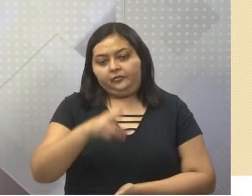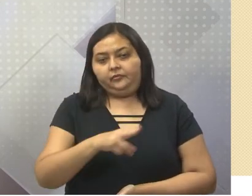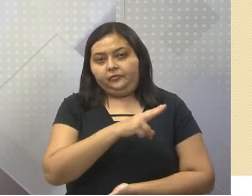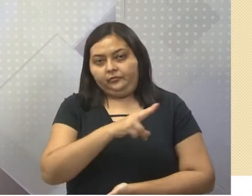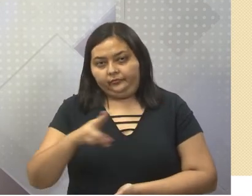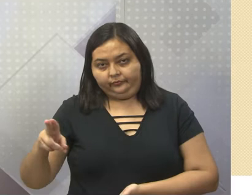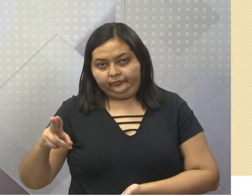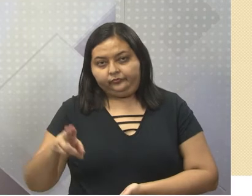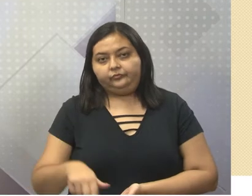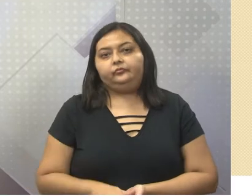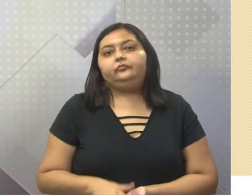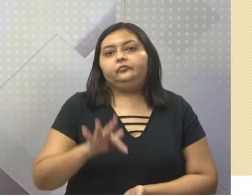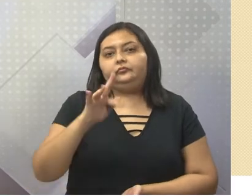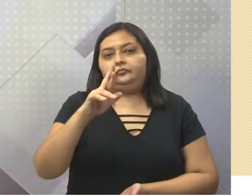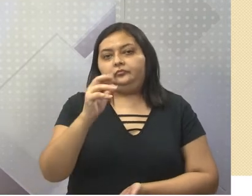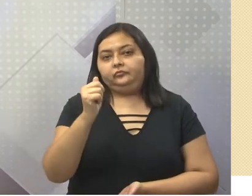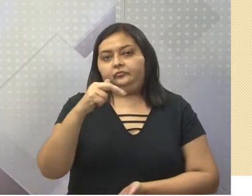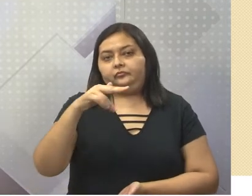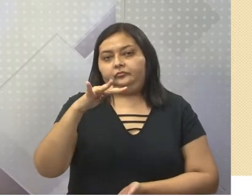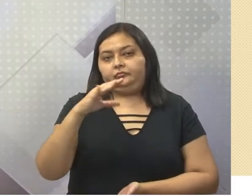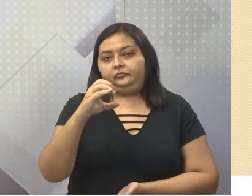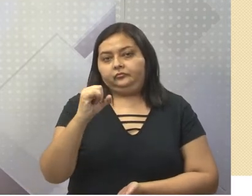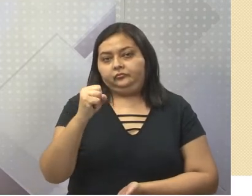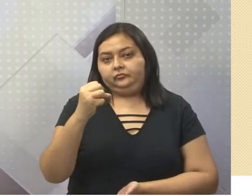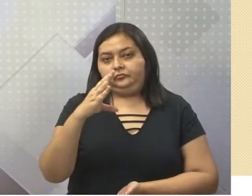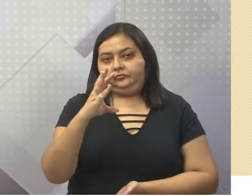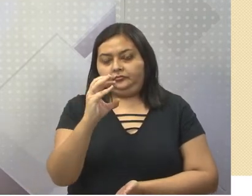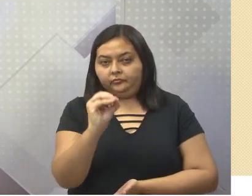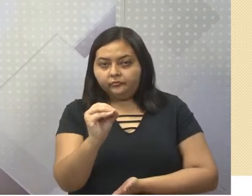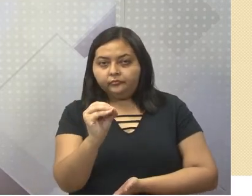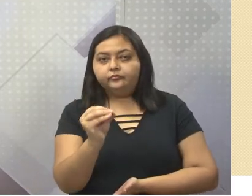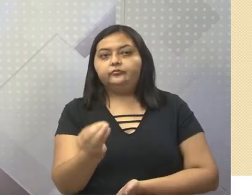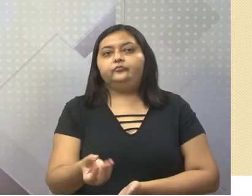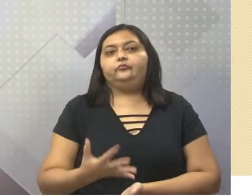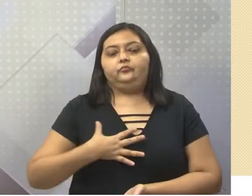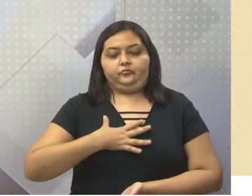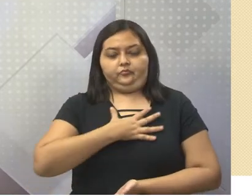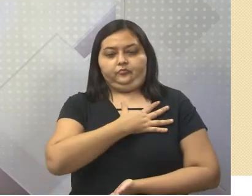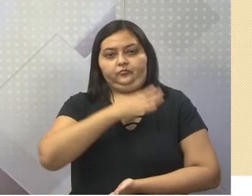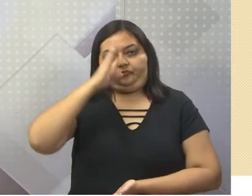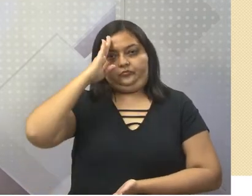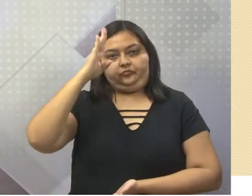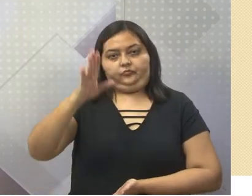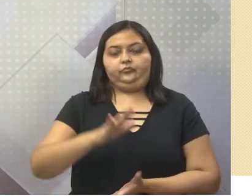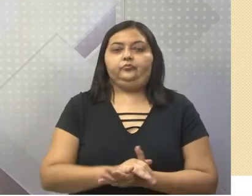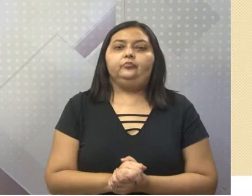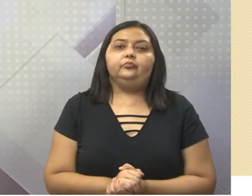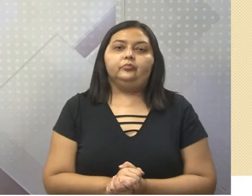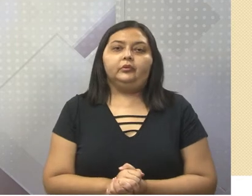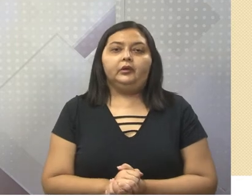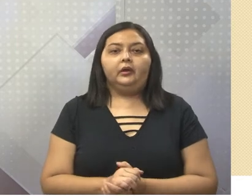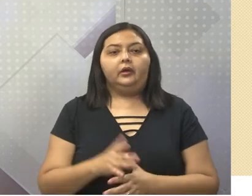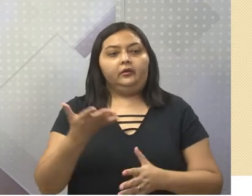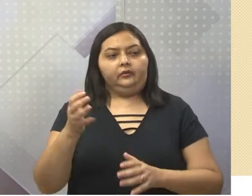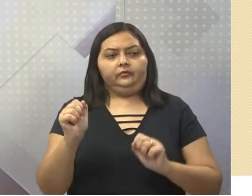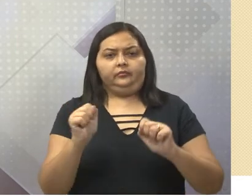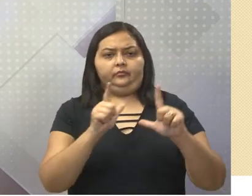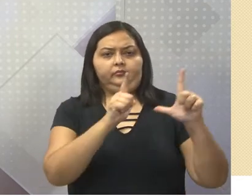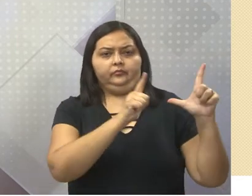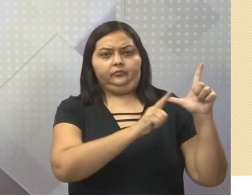que era o coronel. Tá? Então, vocês estão observando aí que aqui tem os personagens,